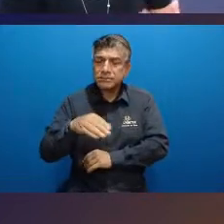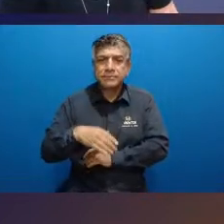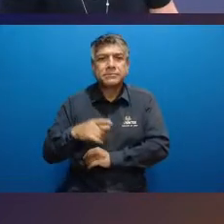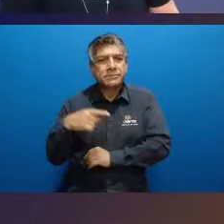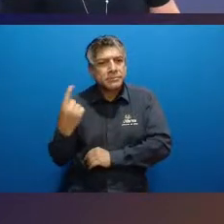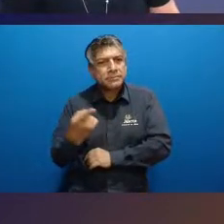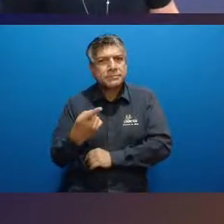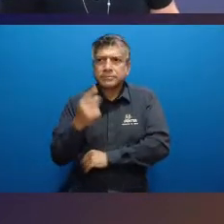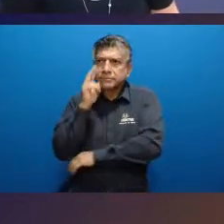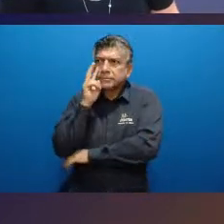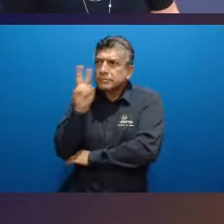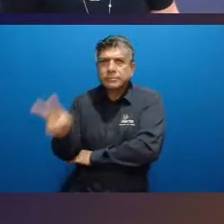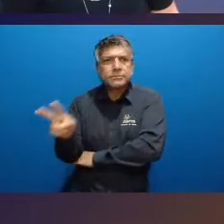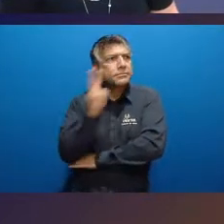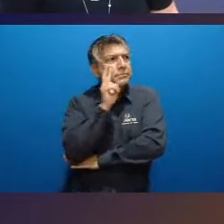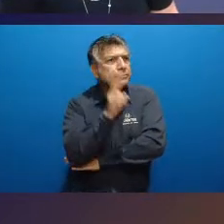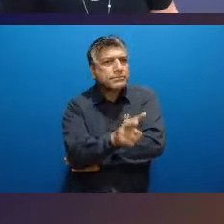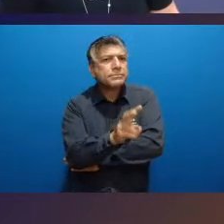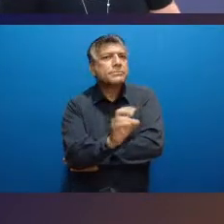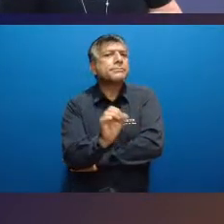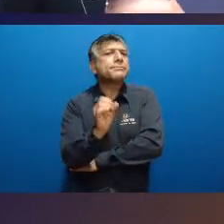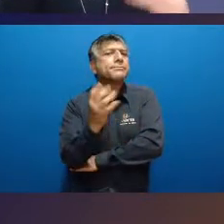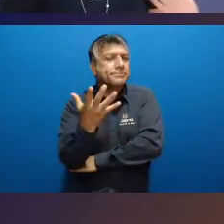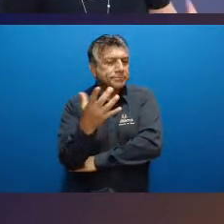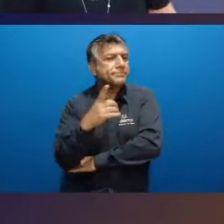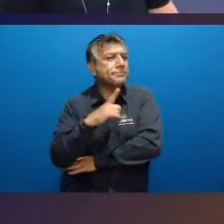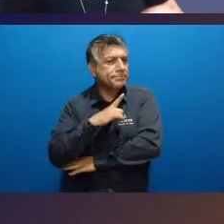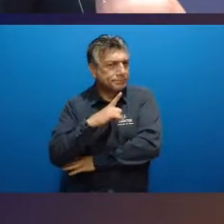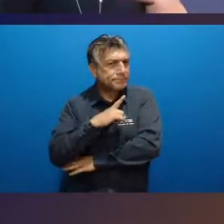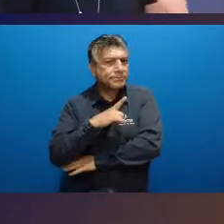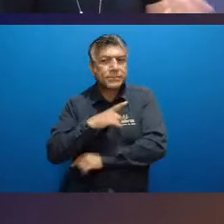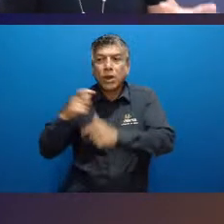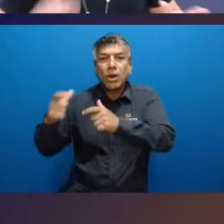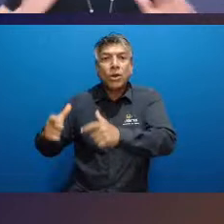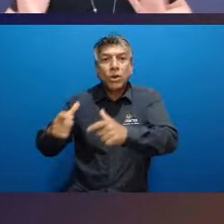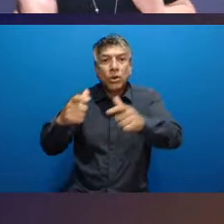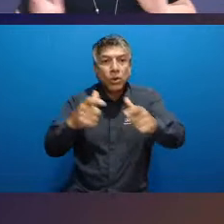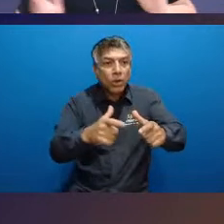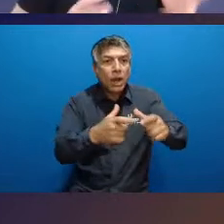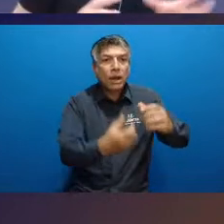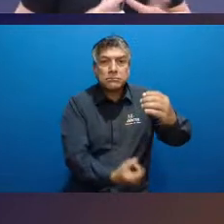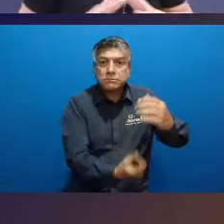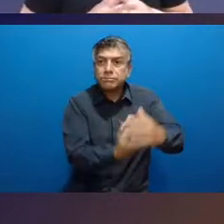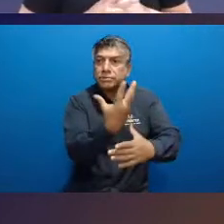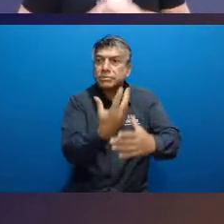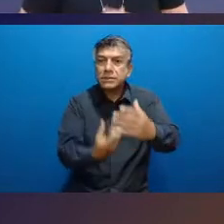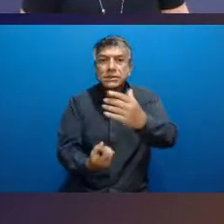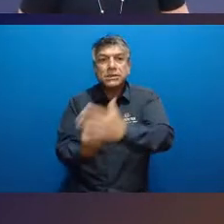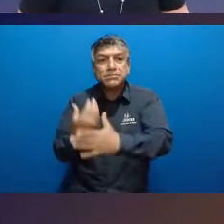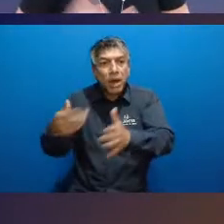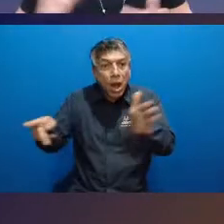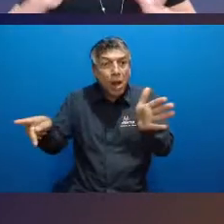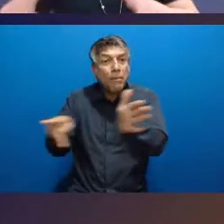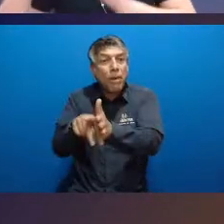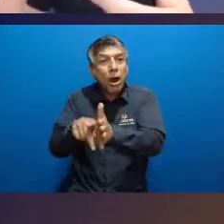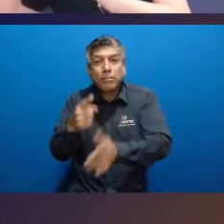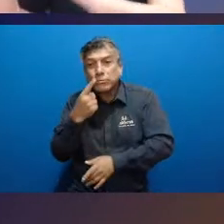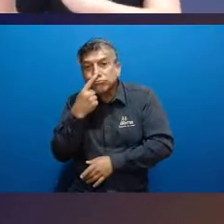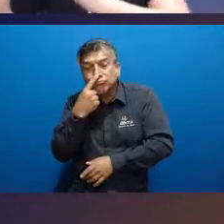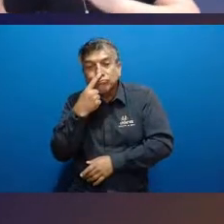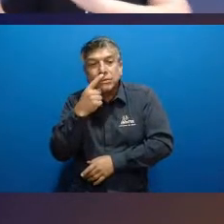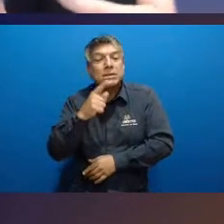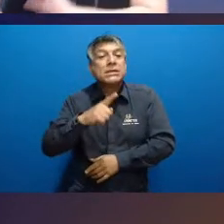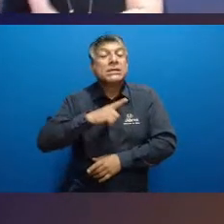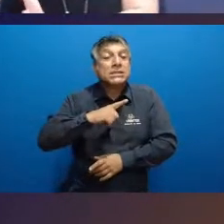realmente vê que existem alguns espaços que vão sendo criados, né, salão só